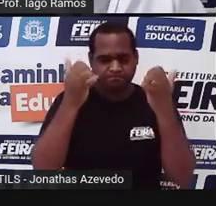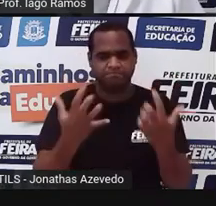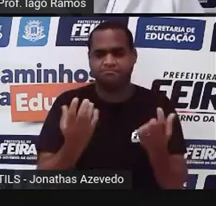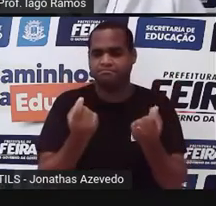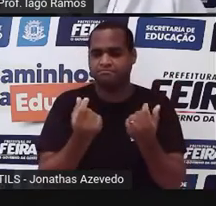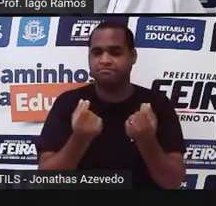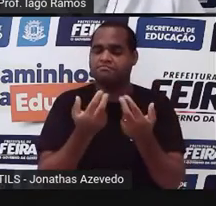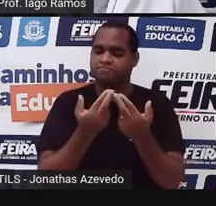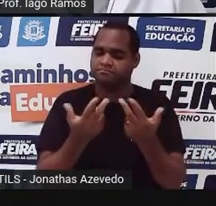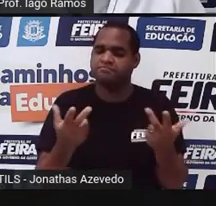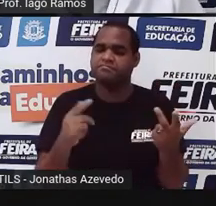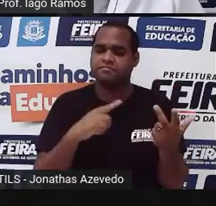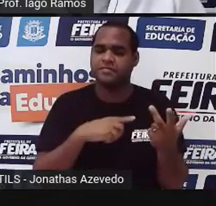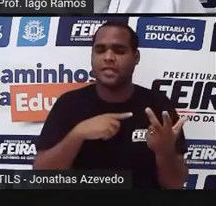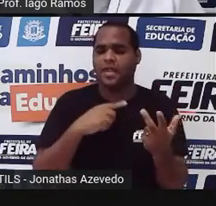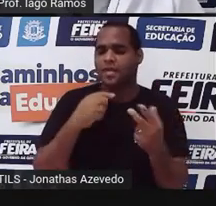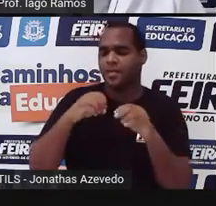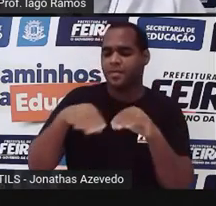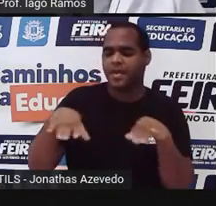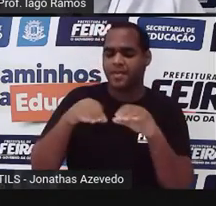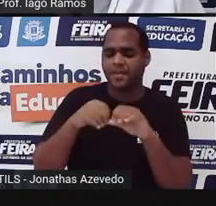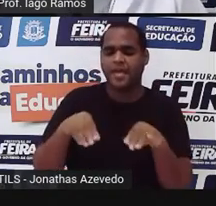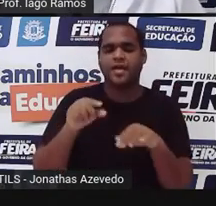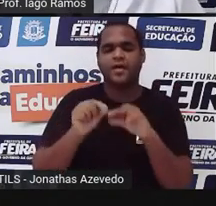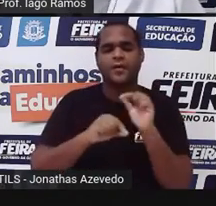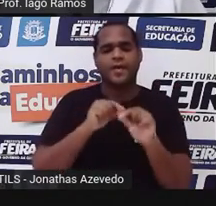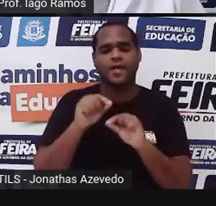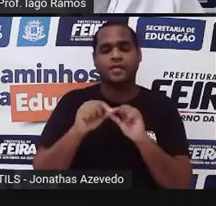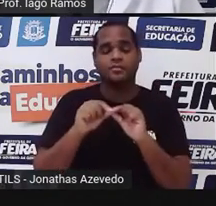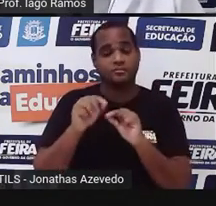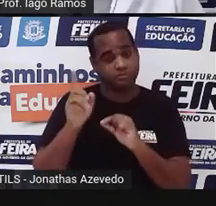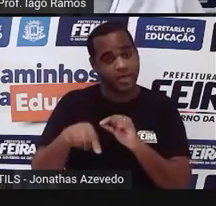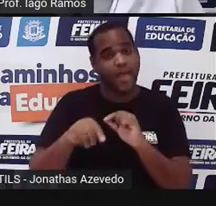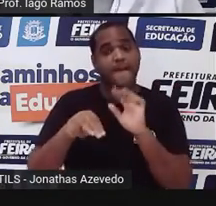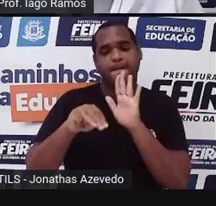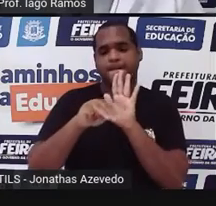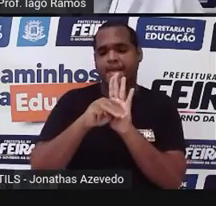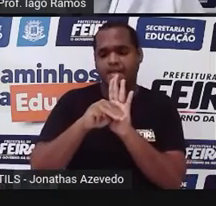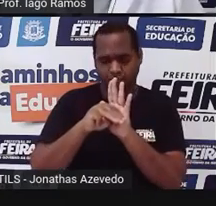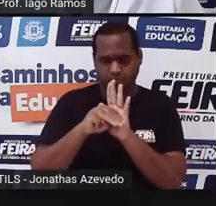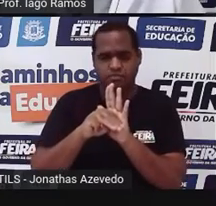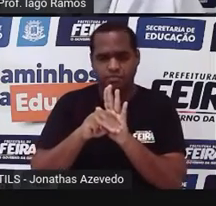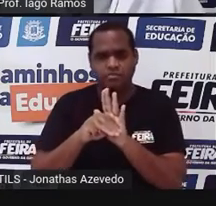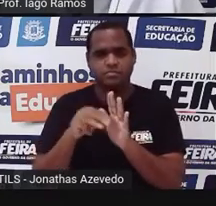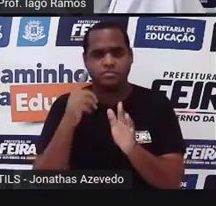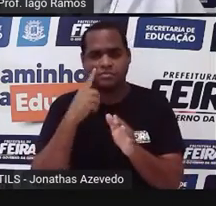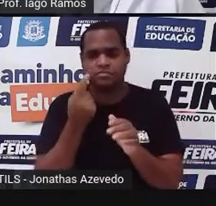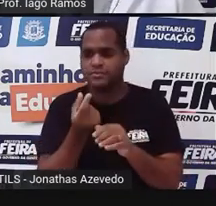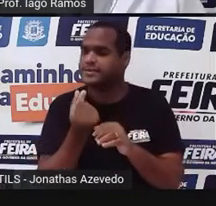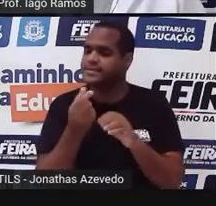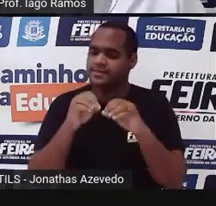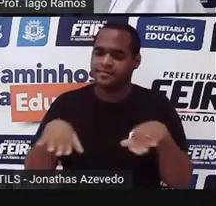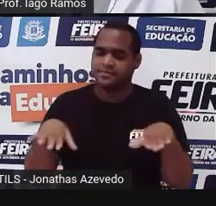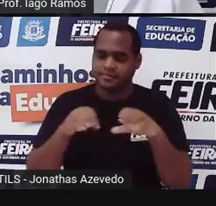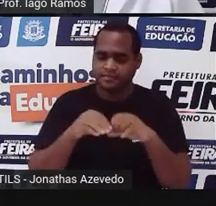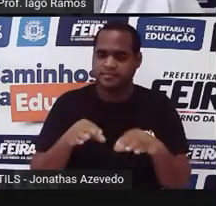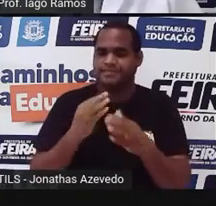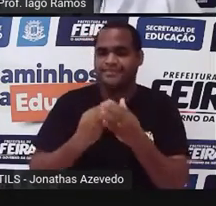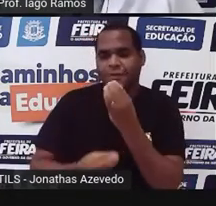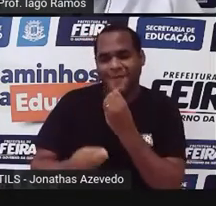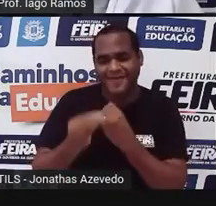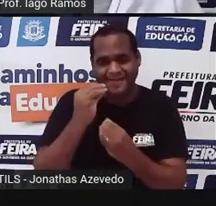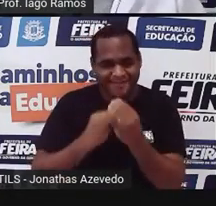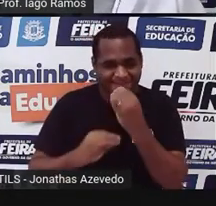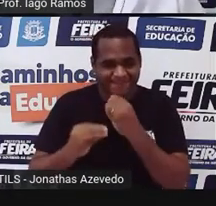gente vê aí o nosso gasto, por exemplo, uma média de gasto com a alimentação